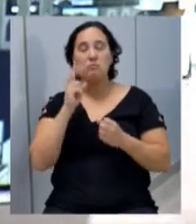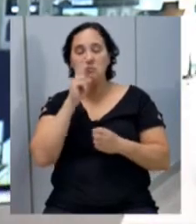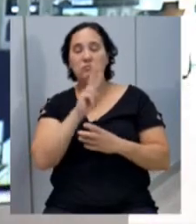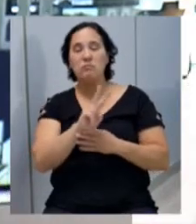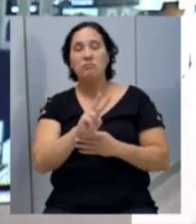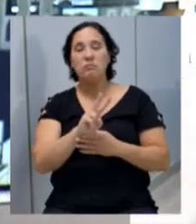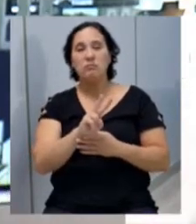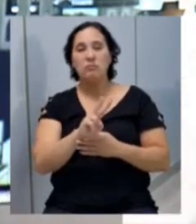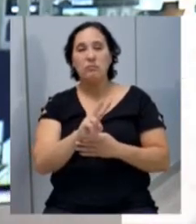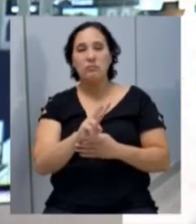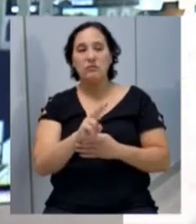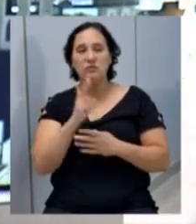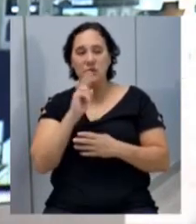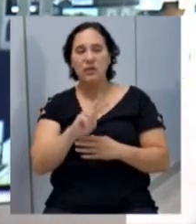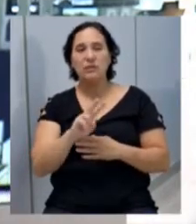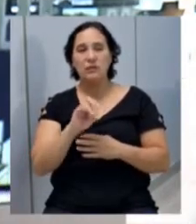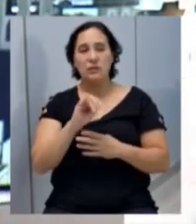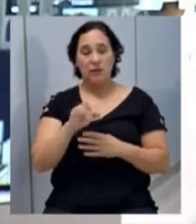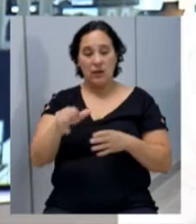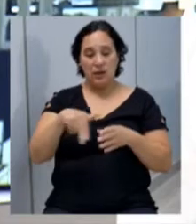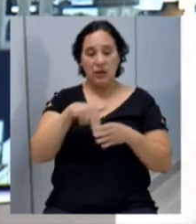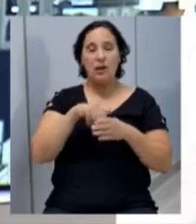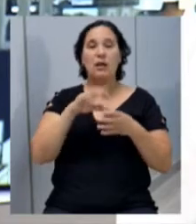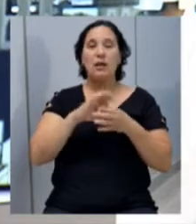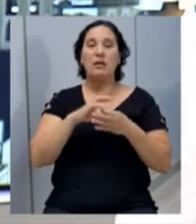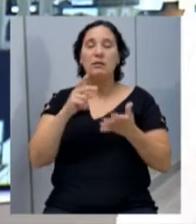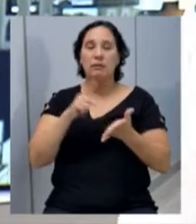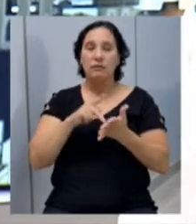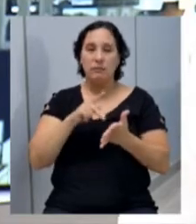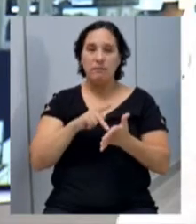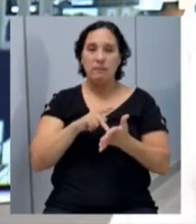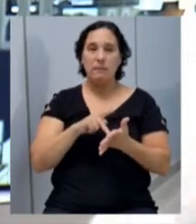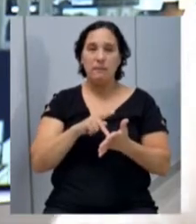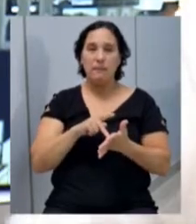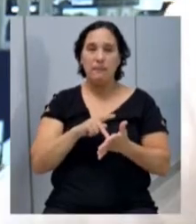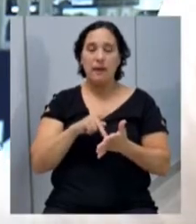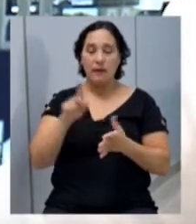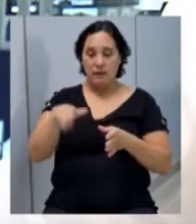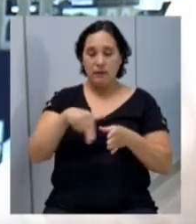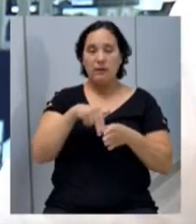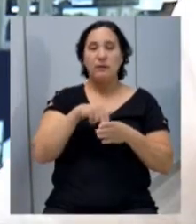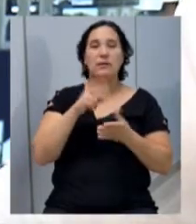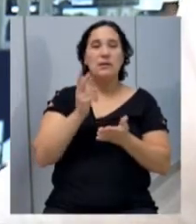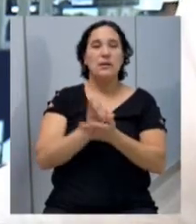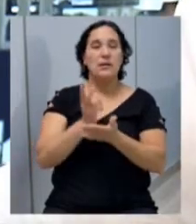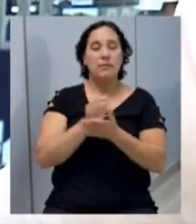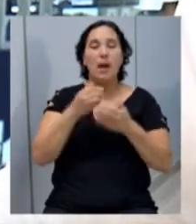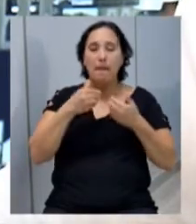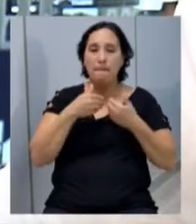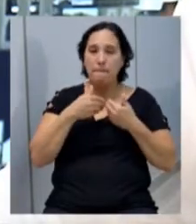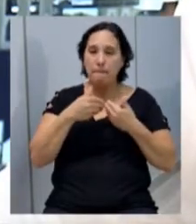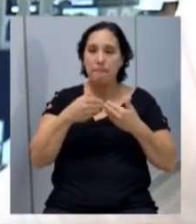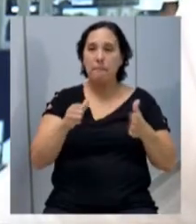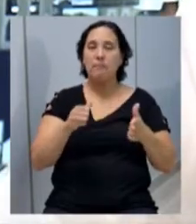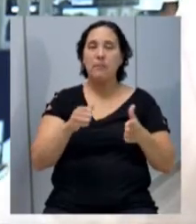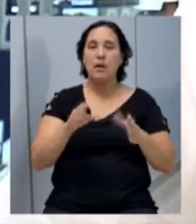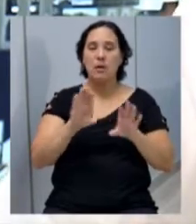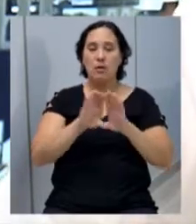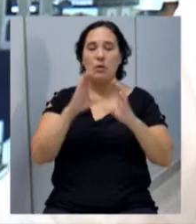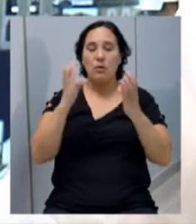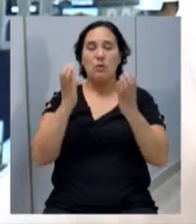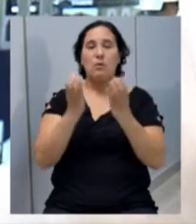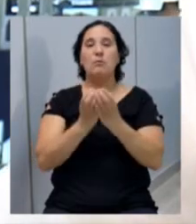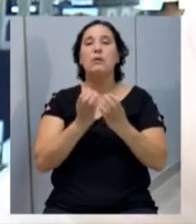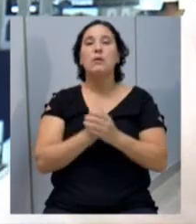e verificaremos aí se a tribuna está livre, com certeza, essa tribuna sempre esteve aberta à comunidade.